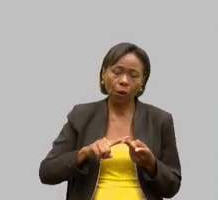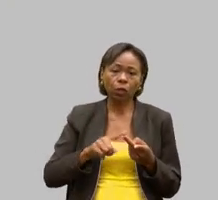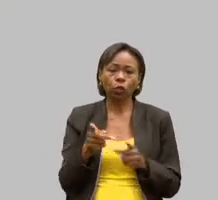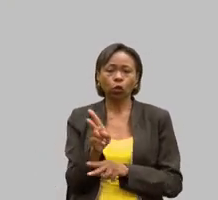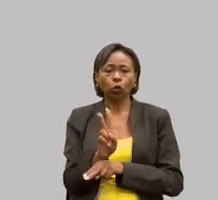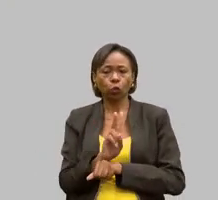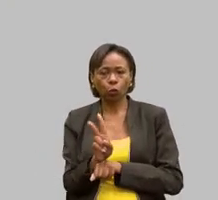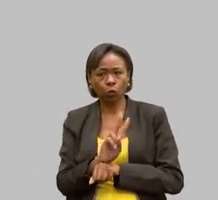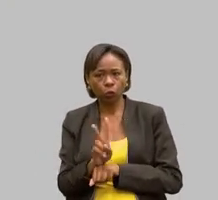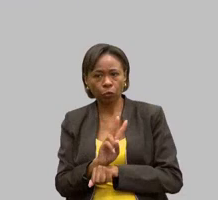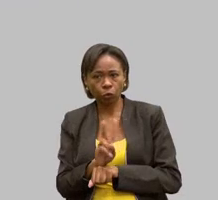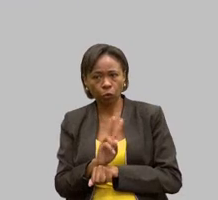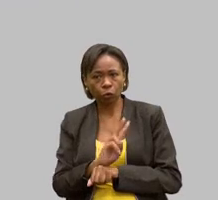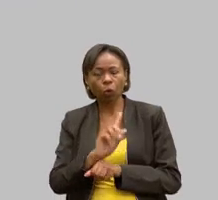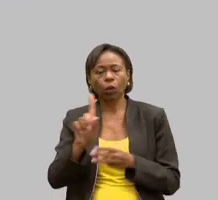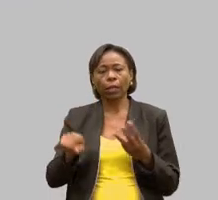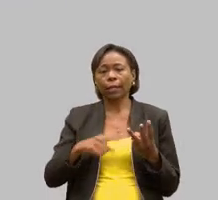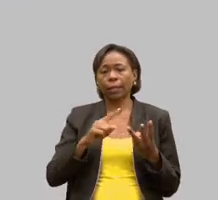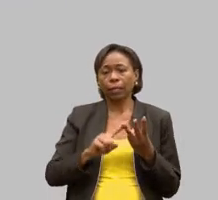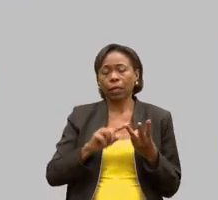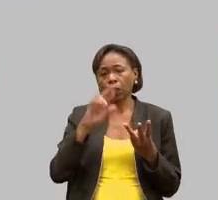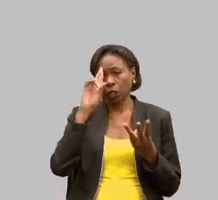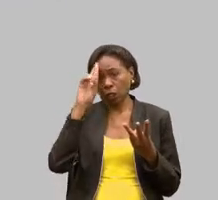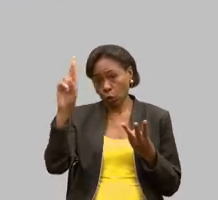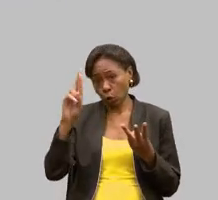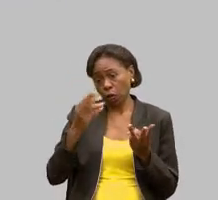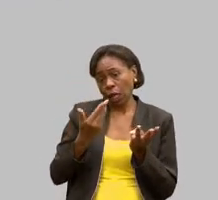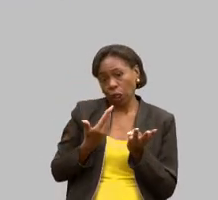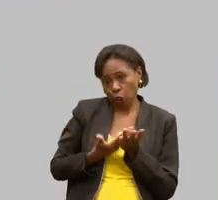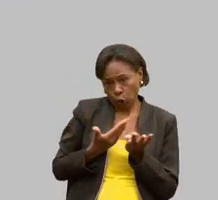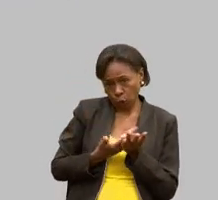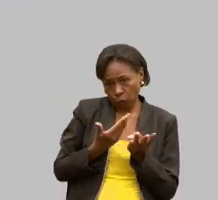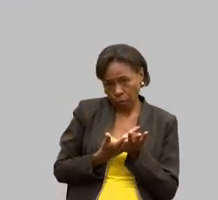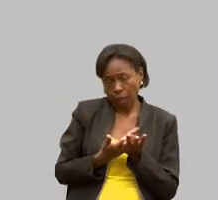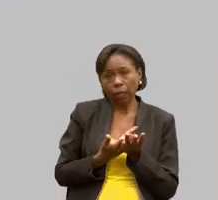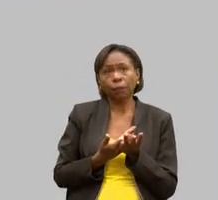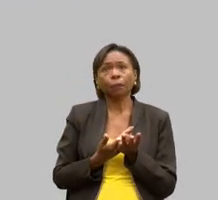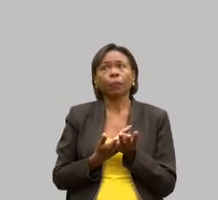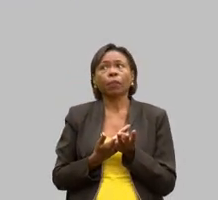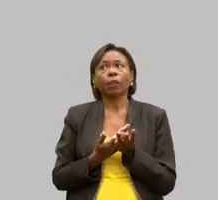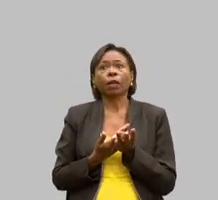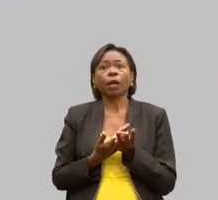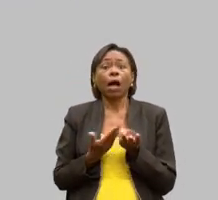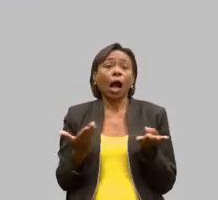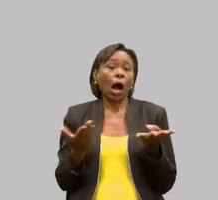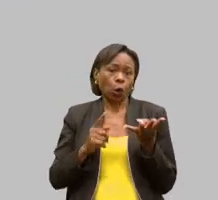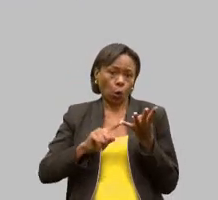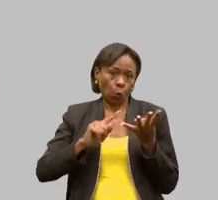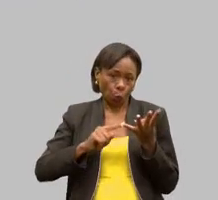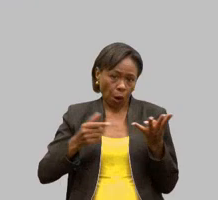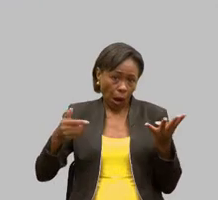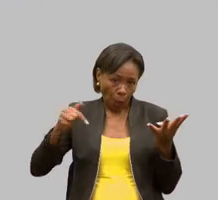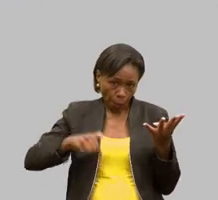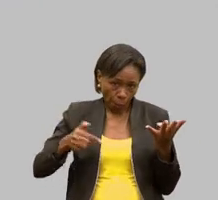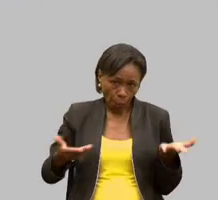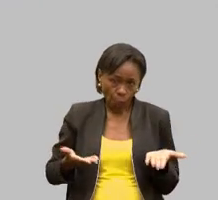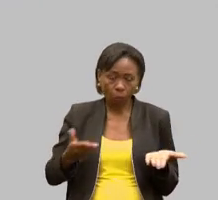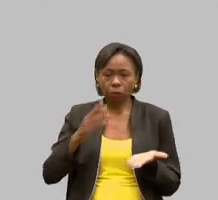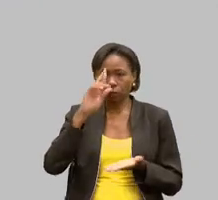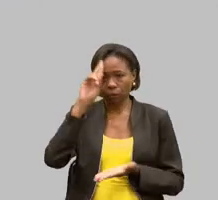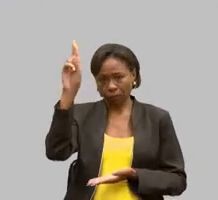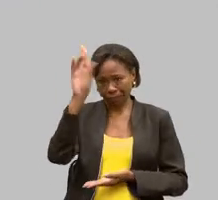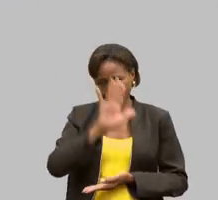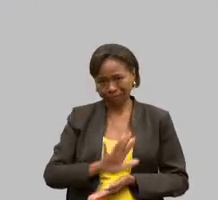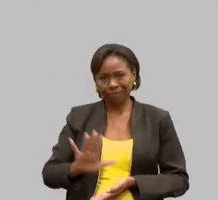diretora escolar e via estar como diretora-geral eu falo que não é